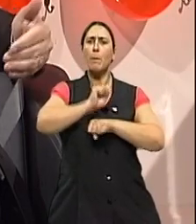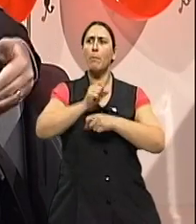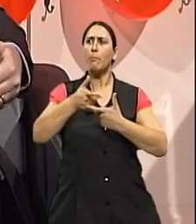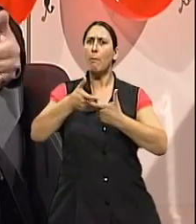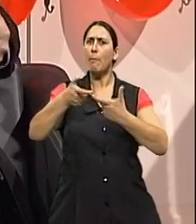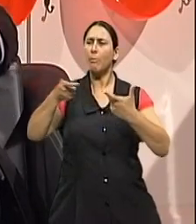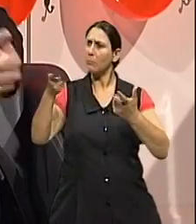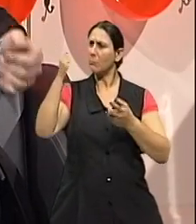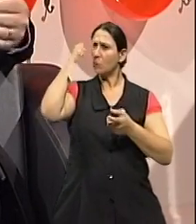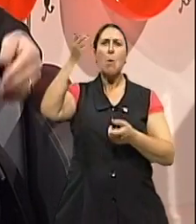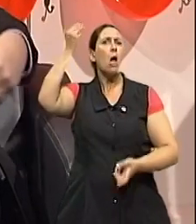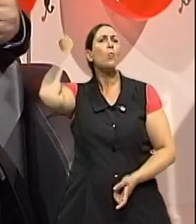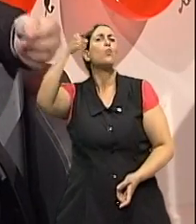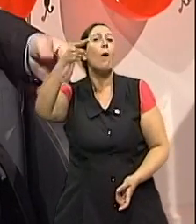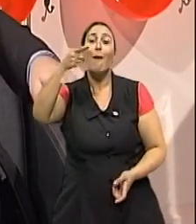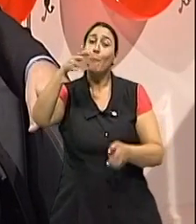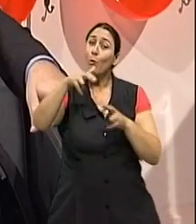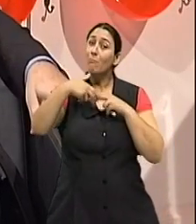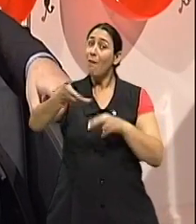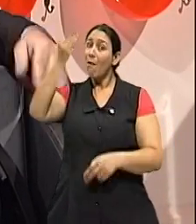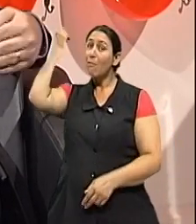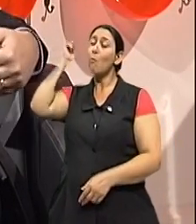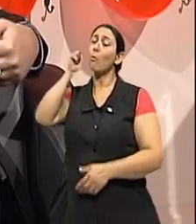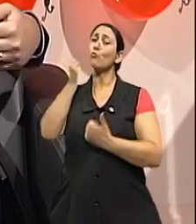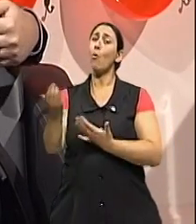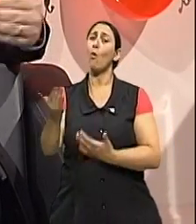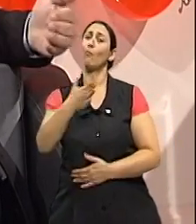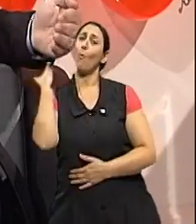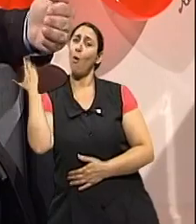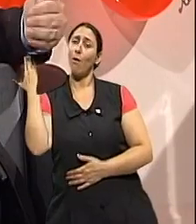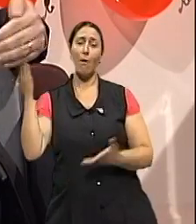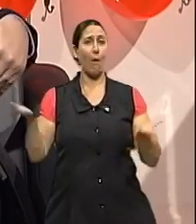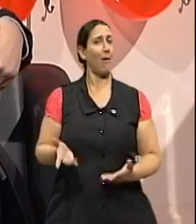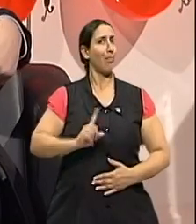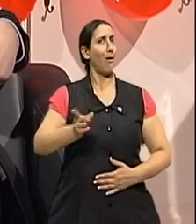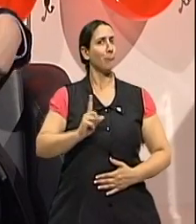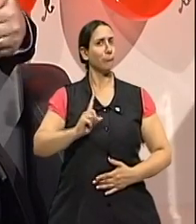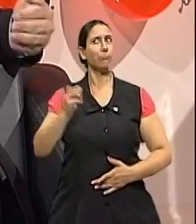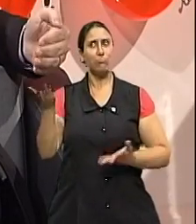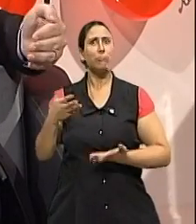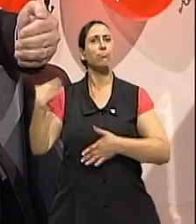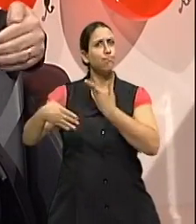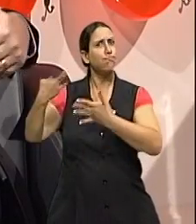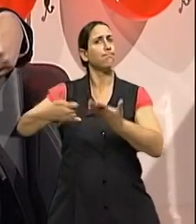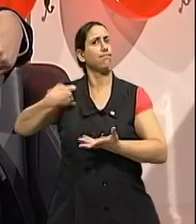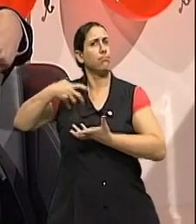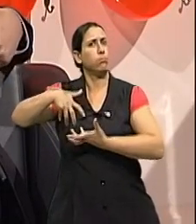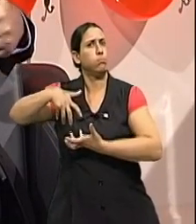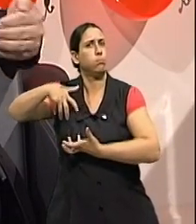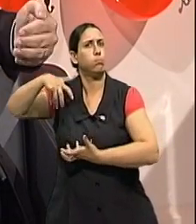desafios, Existe a necessidade de autocuidado, porque quanto mais a idade avançada, mais as limitações,